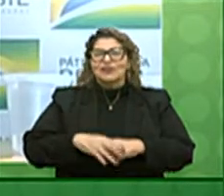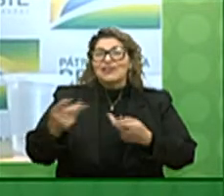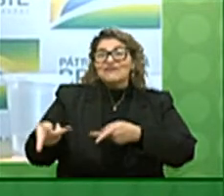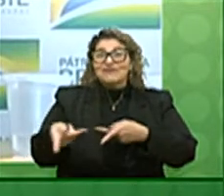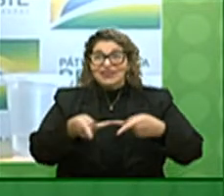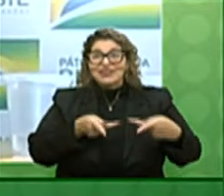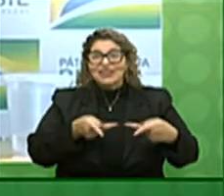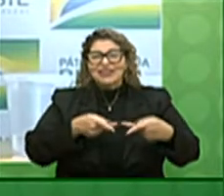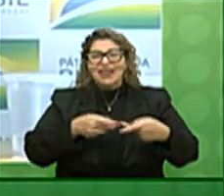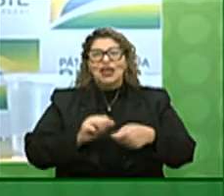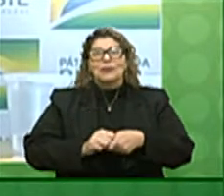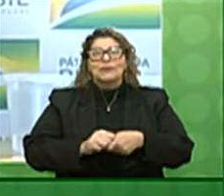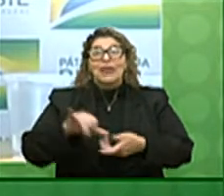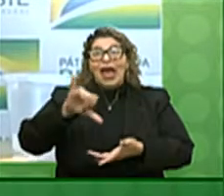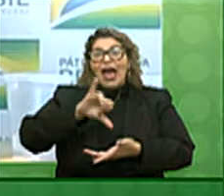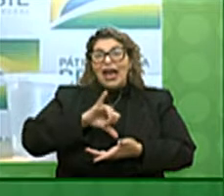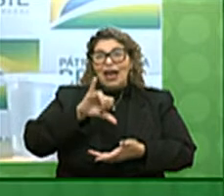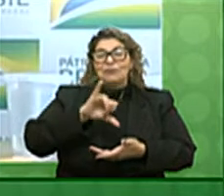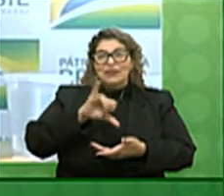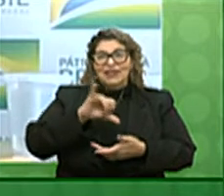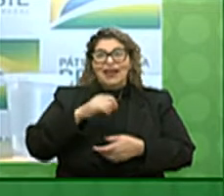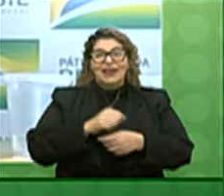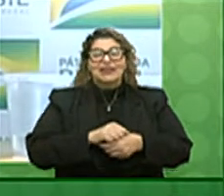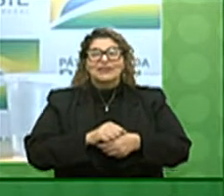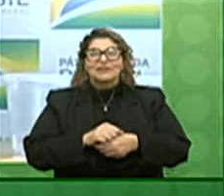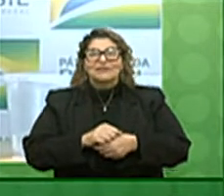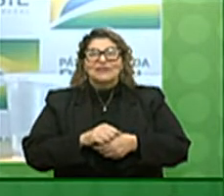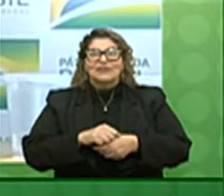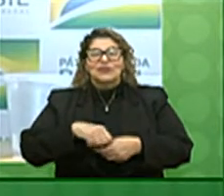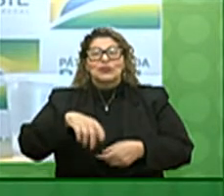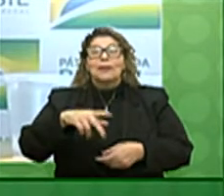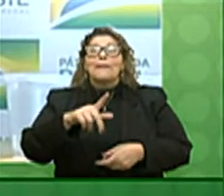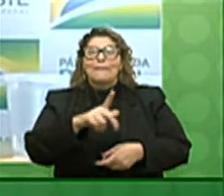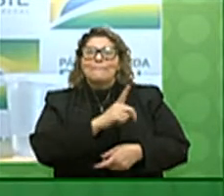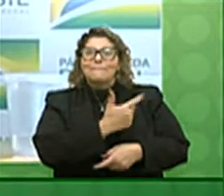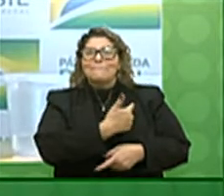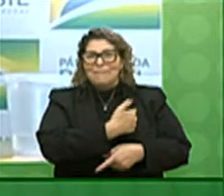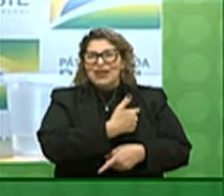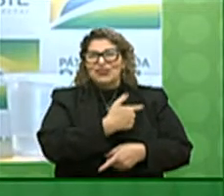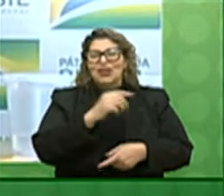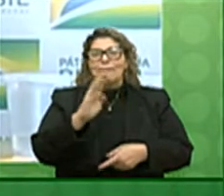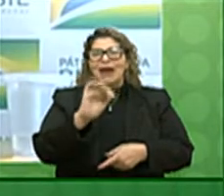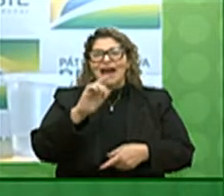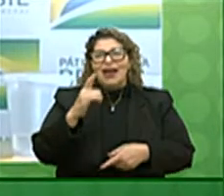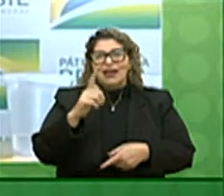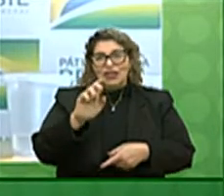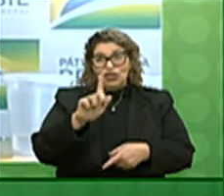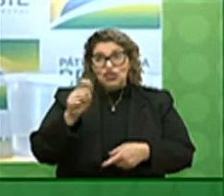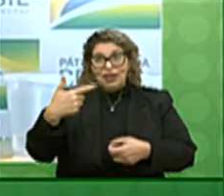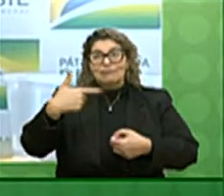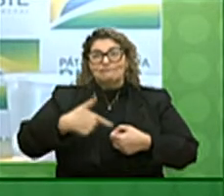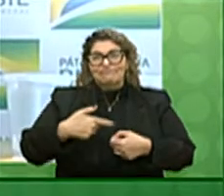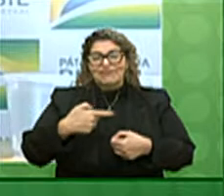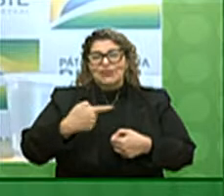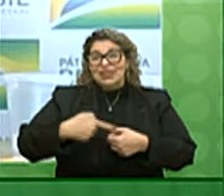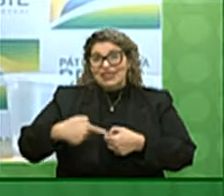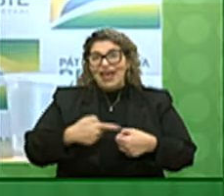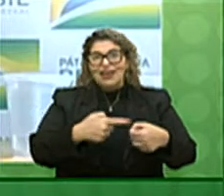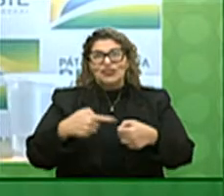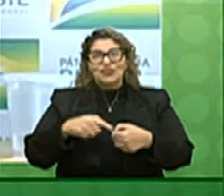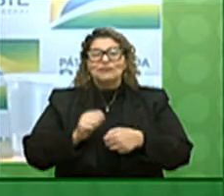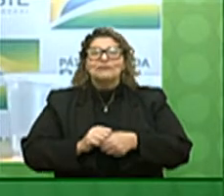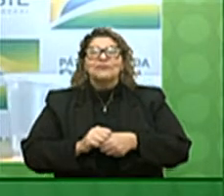visitar uma das capitais do mundo, que é a Bagé. As outras duas são Paris e Londres, não necessariamente nessa ordem. Então,